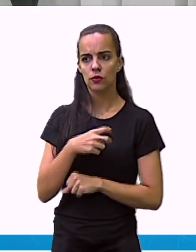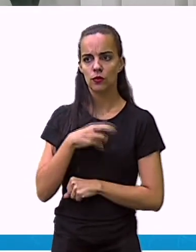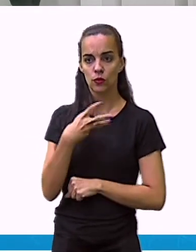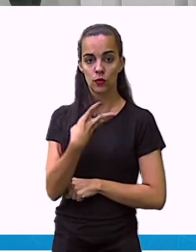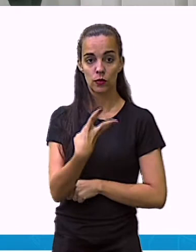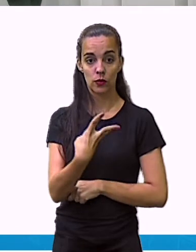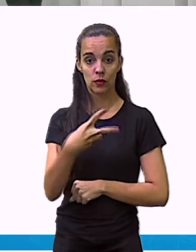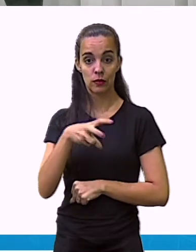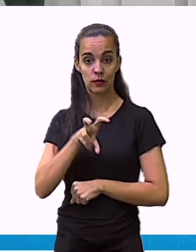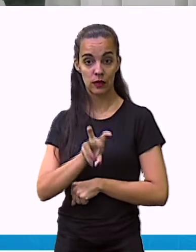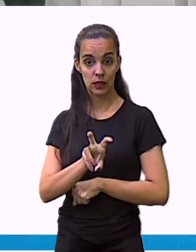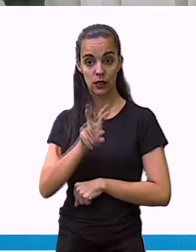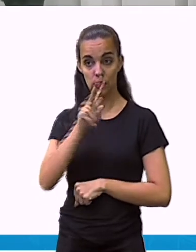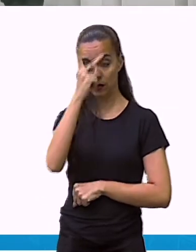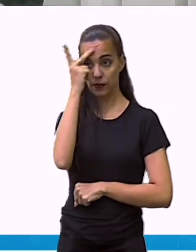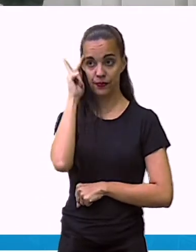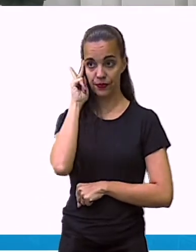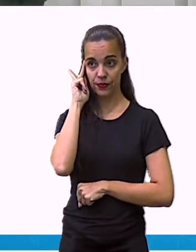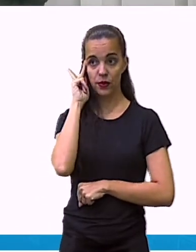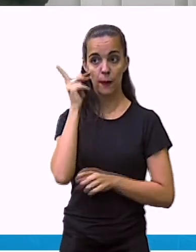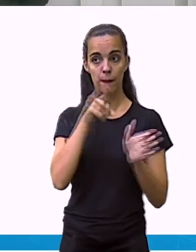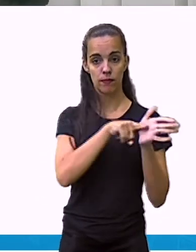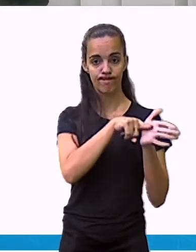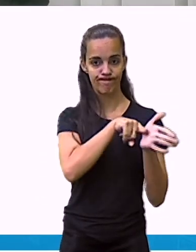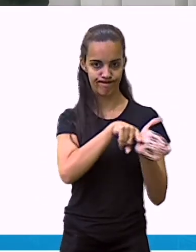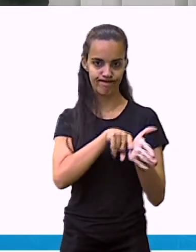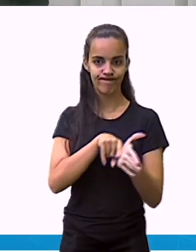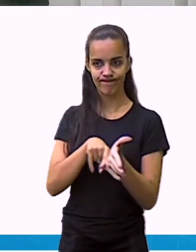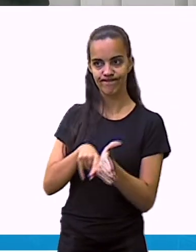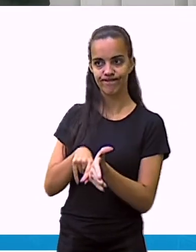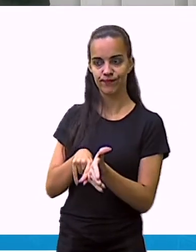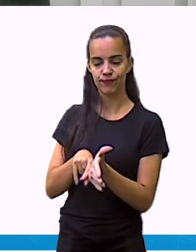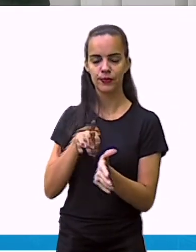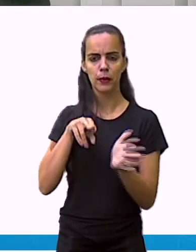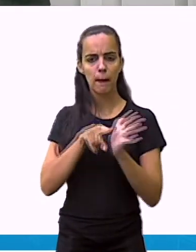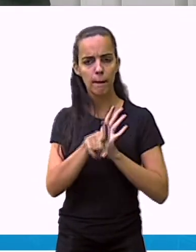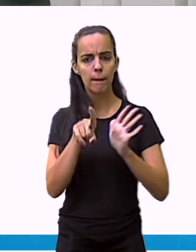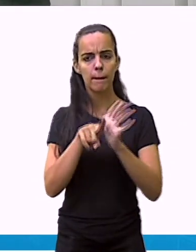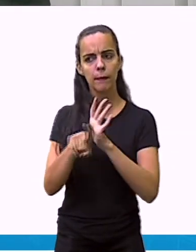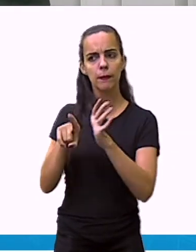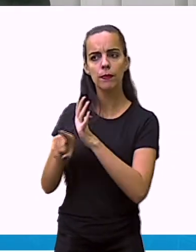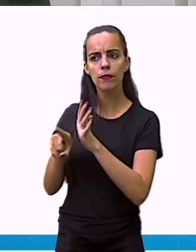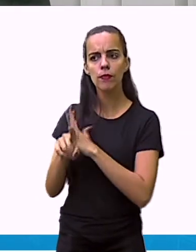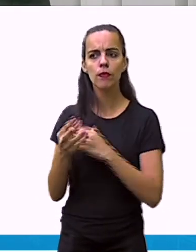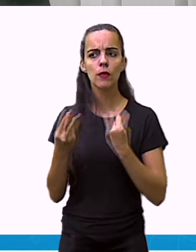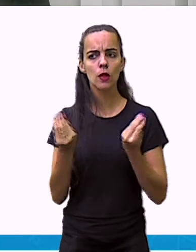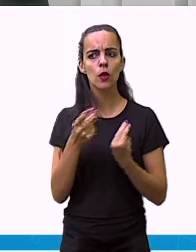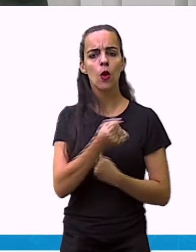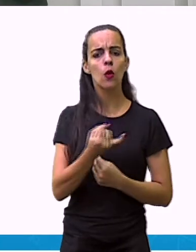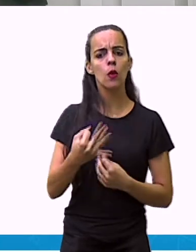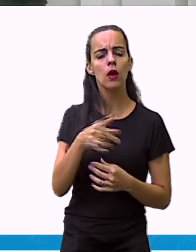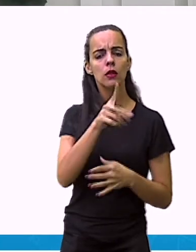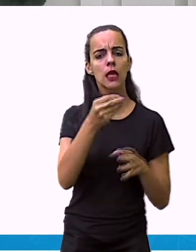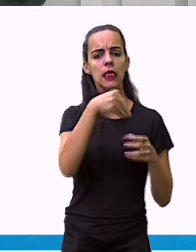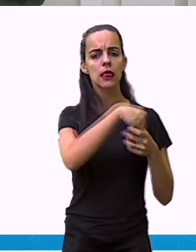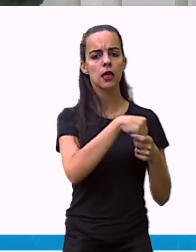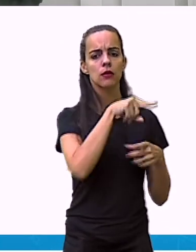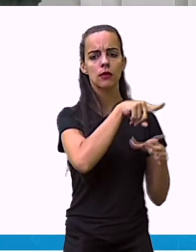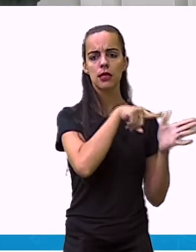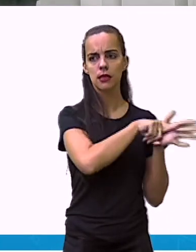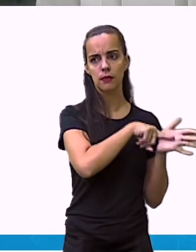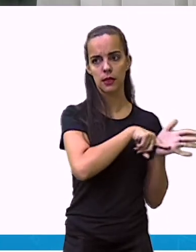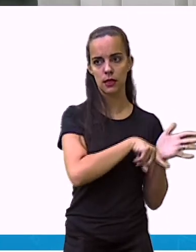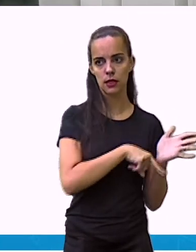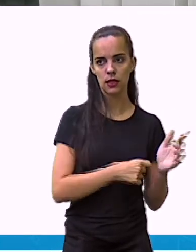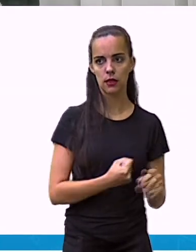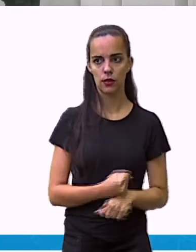pessoas que foram pesquisadas, foram perguntadas, participaram dessa enquete a respeito